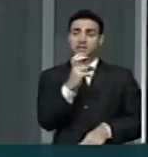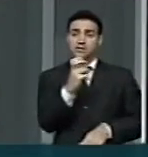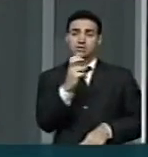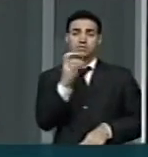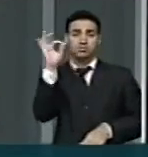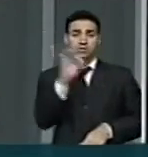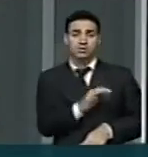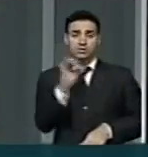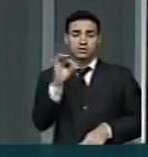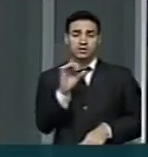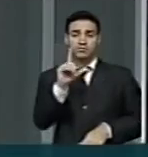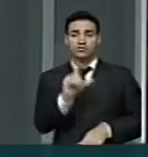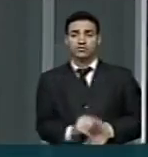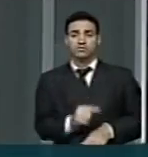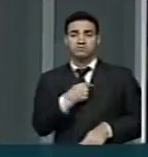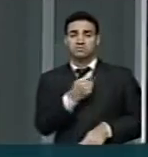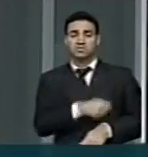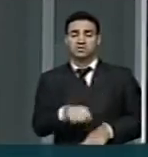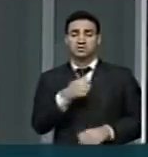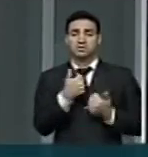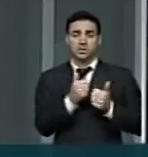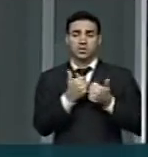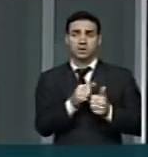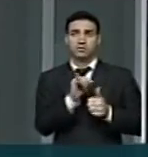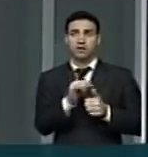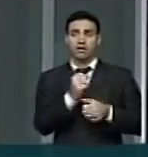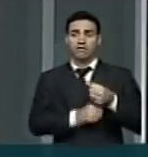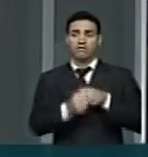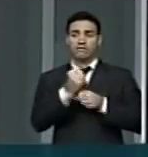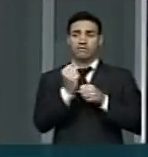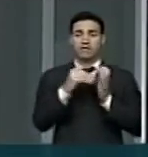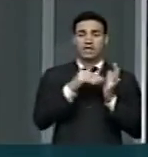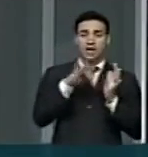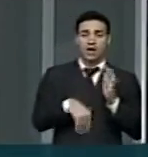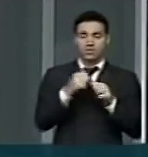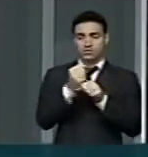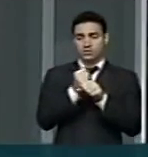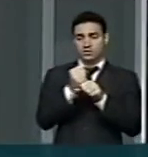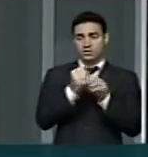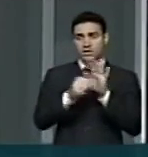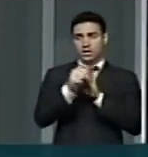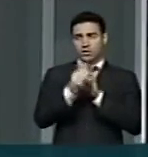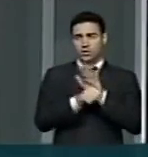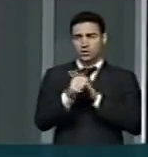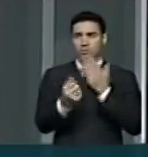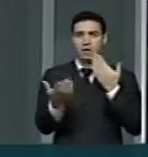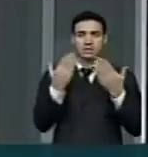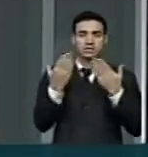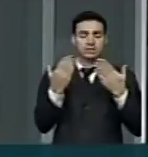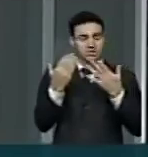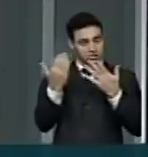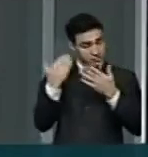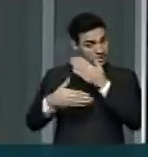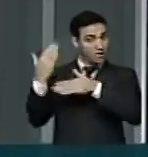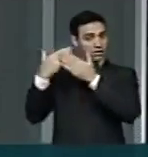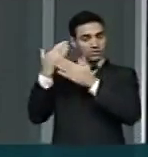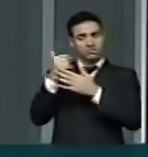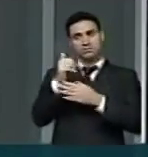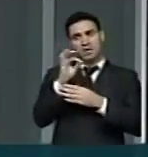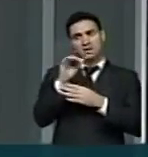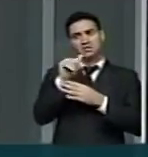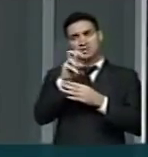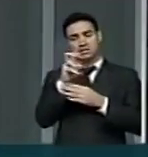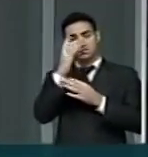menor do que se observava no final do século passado. 10, 15 anos atrás, 15 anos atrás, gente